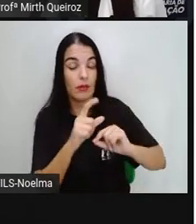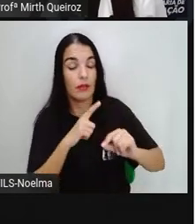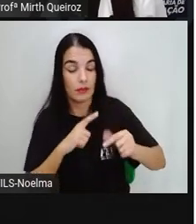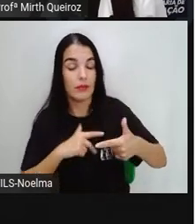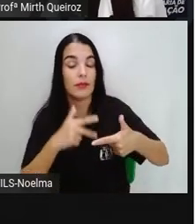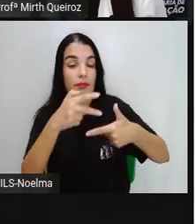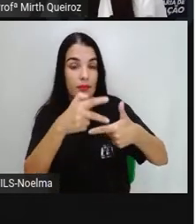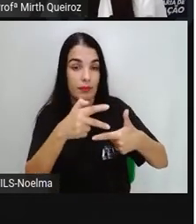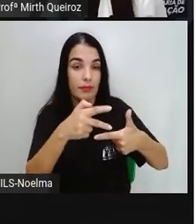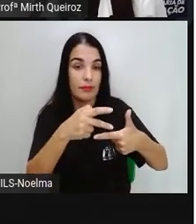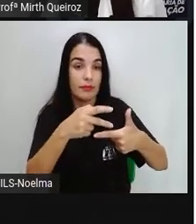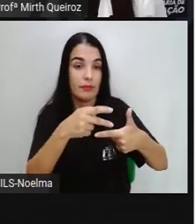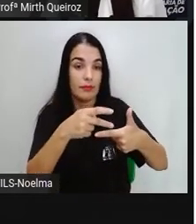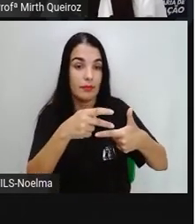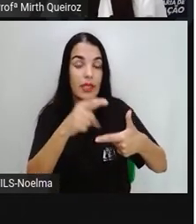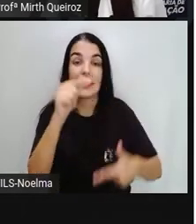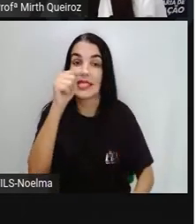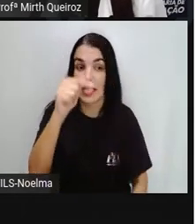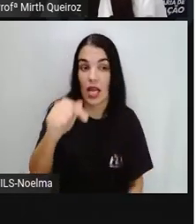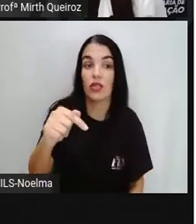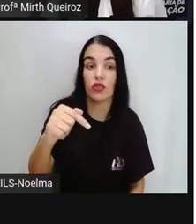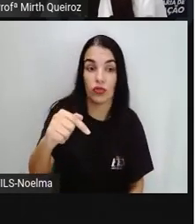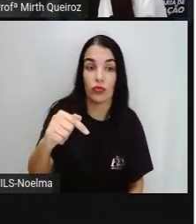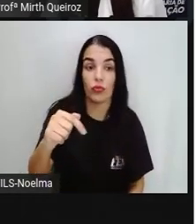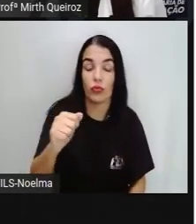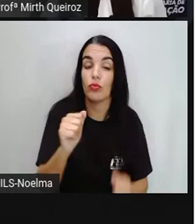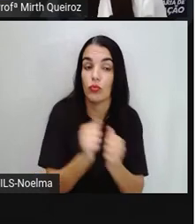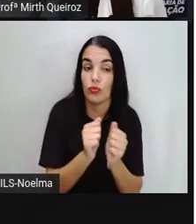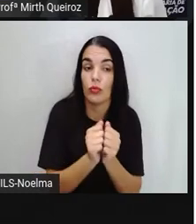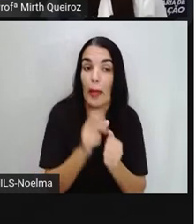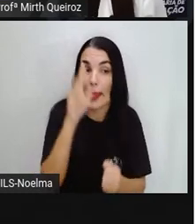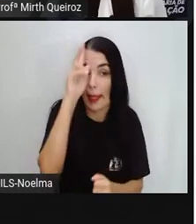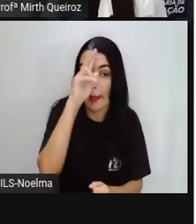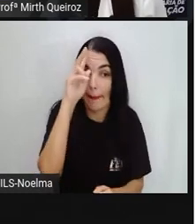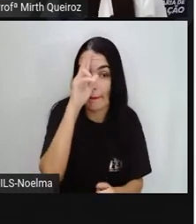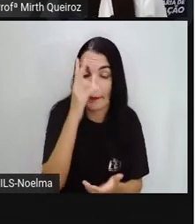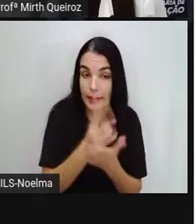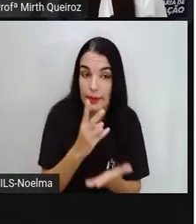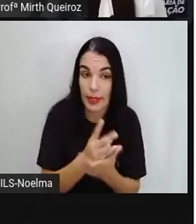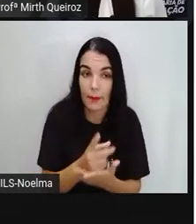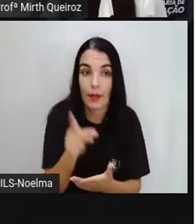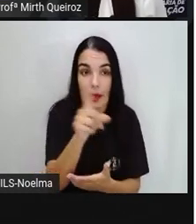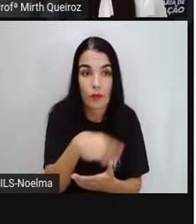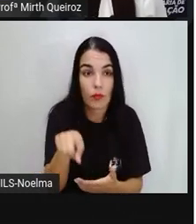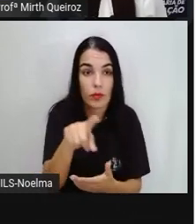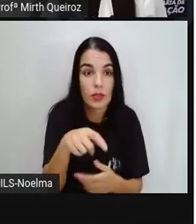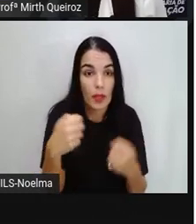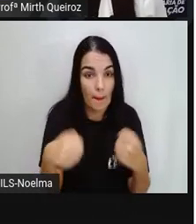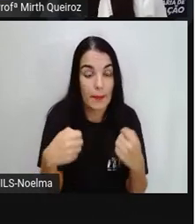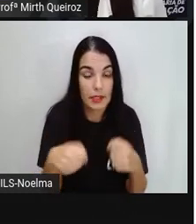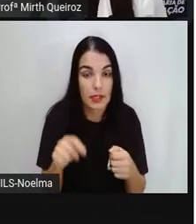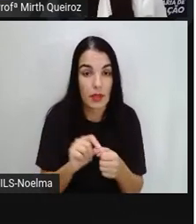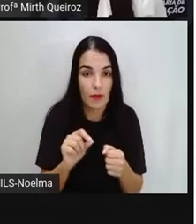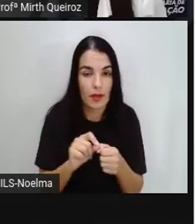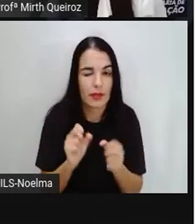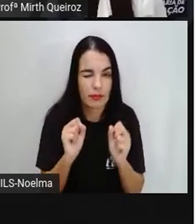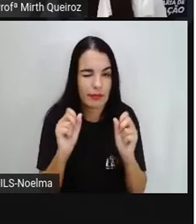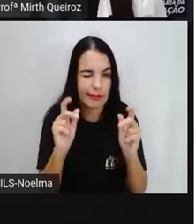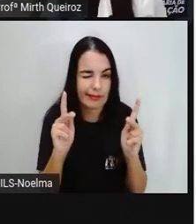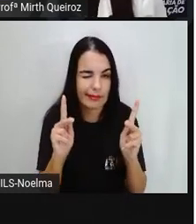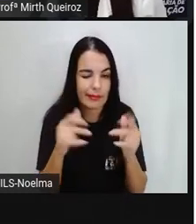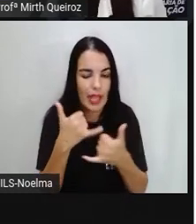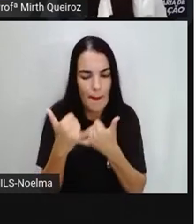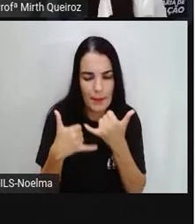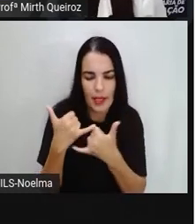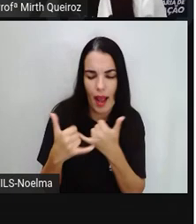as sete peças de tangrã, certo? E é isso que vocês deverão fazer também, né?